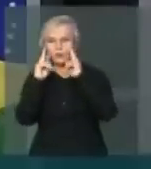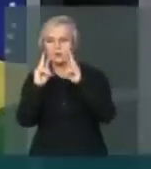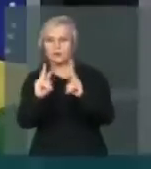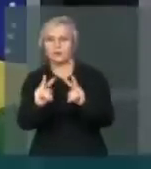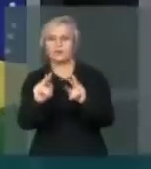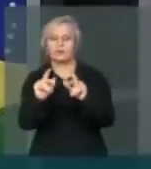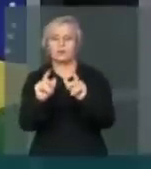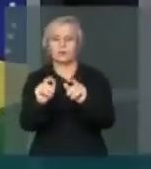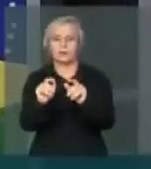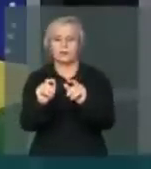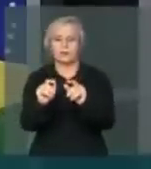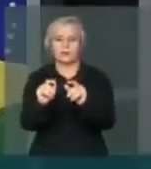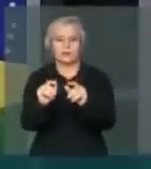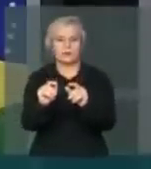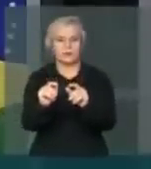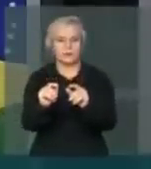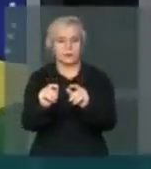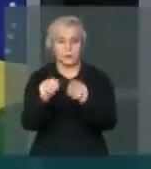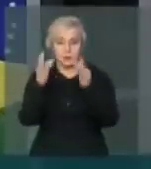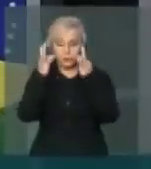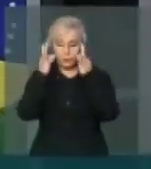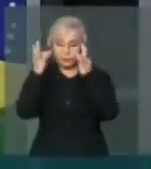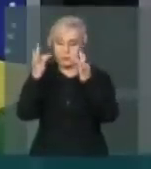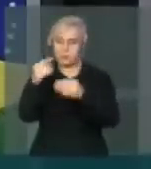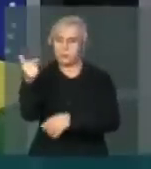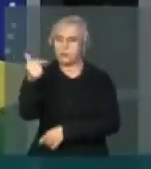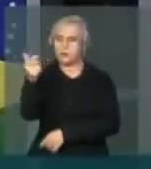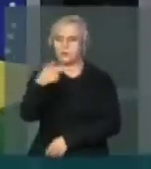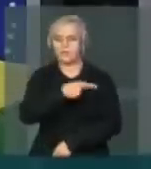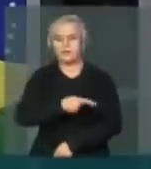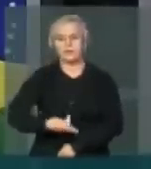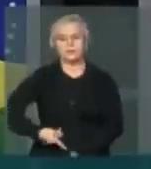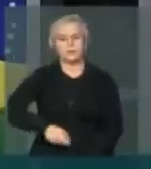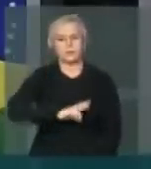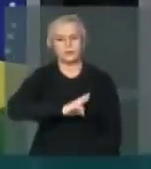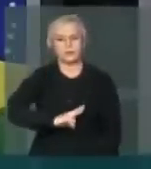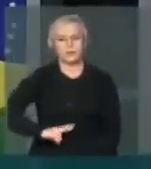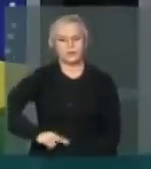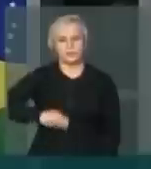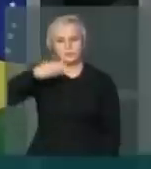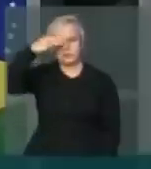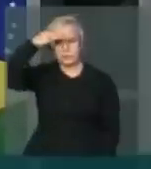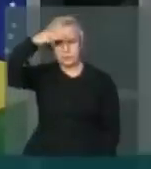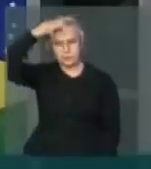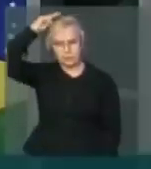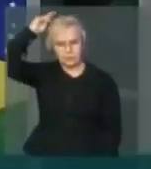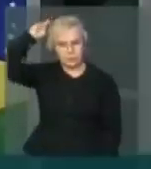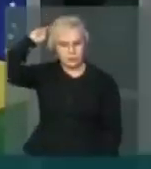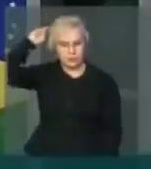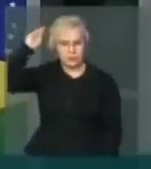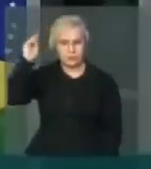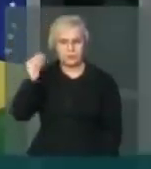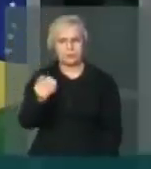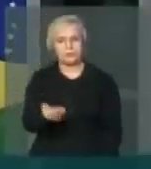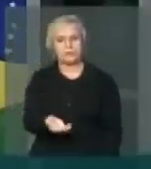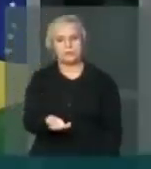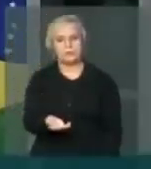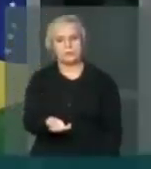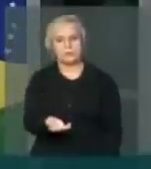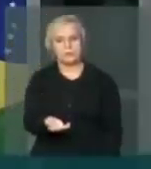Os relatos De que o Vice-Presidente Da República O Vice-Presidente Da República